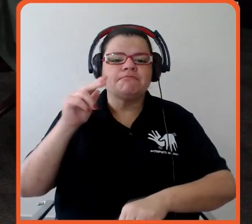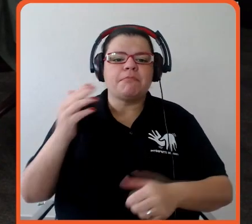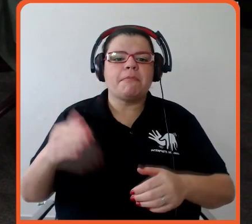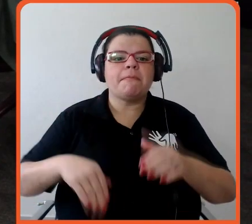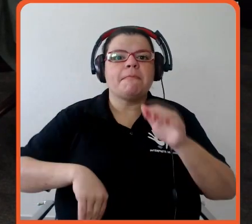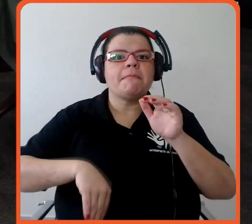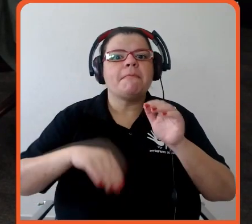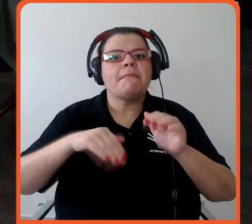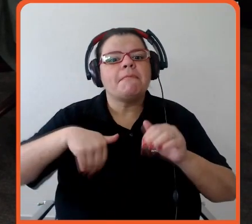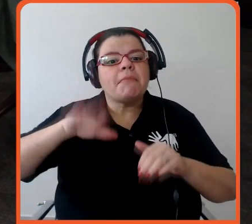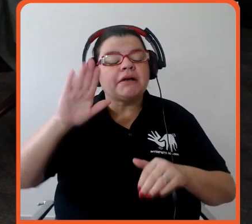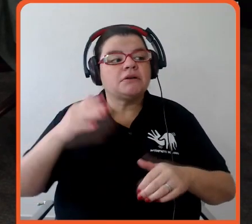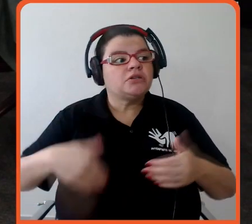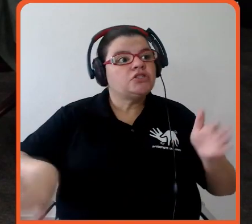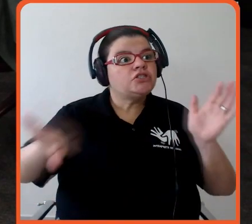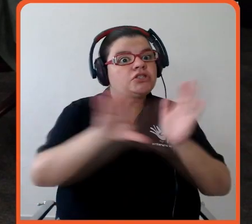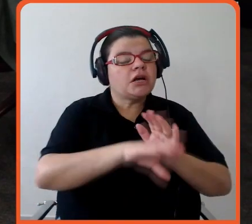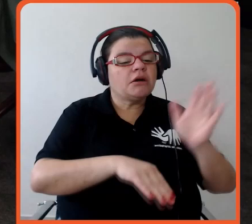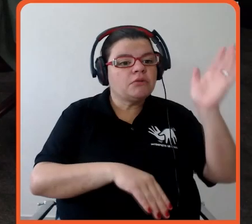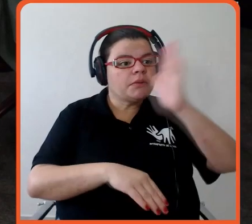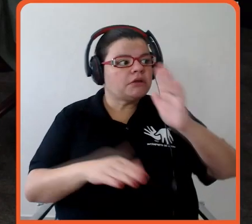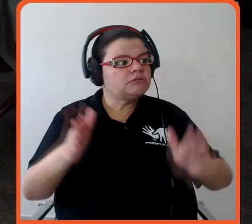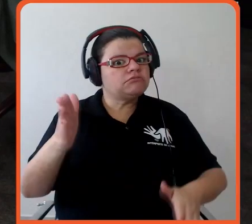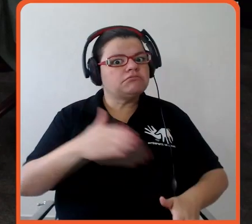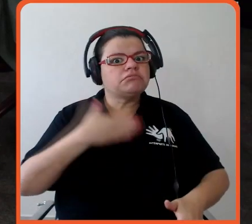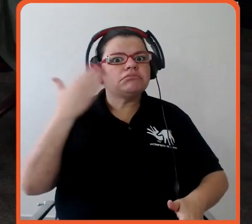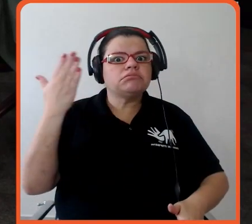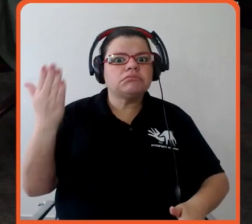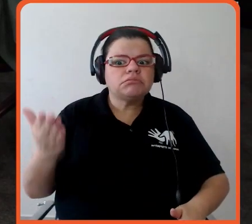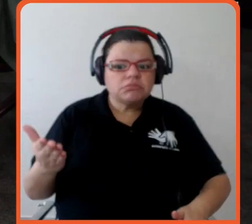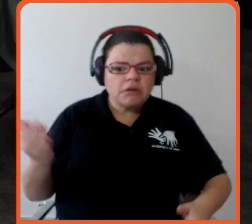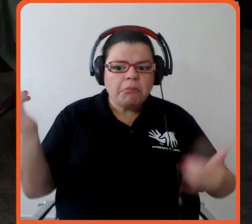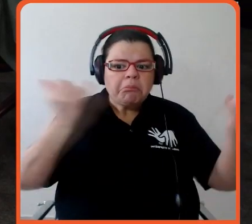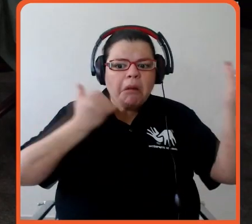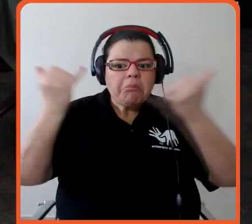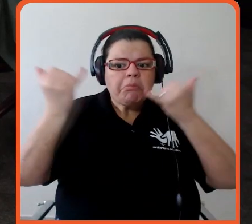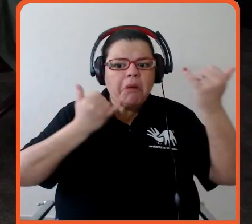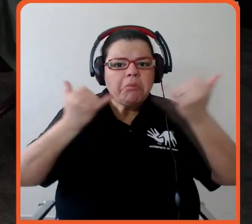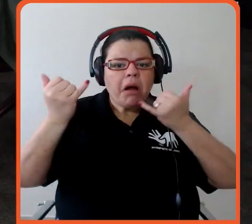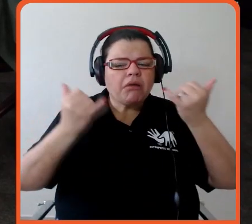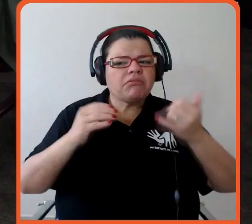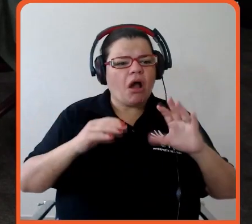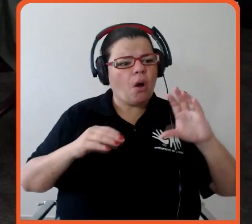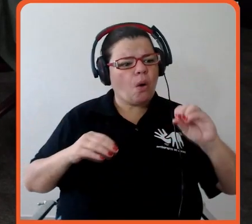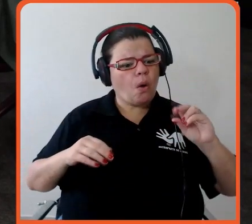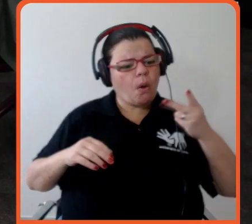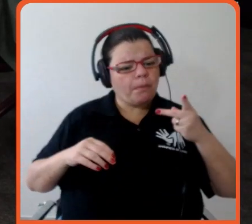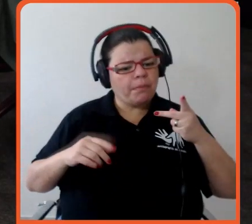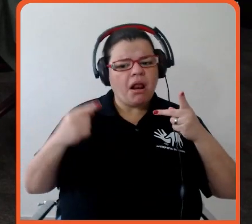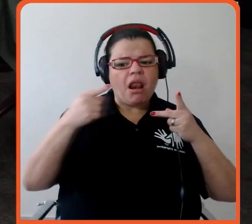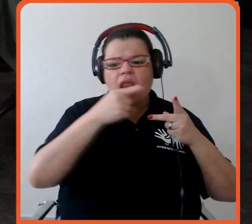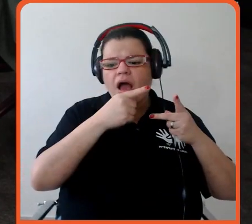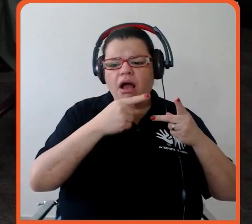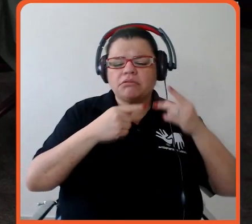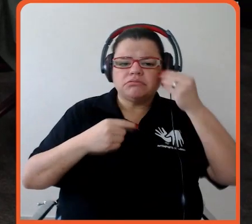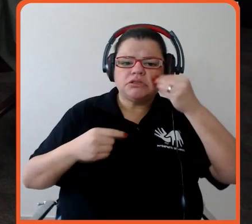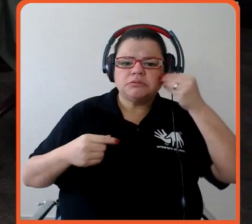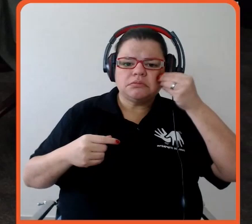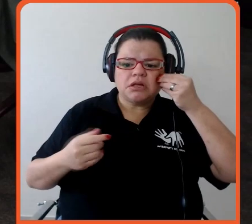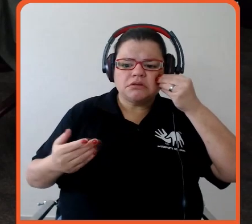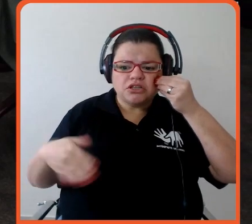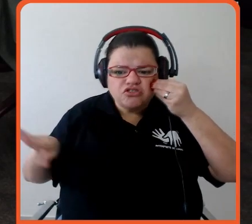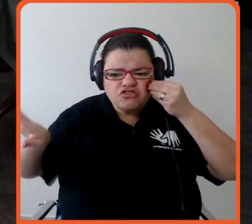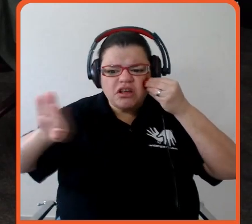mas aí, enfim, eu não vou misturar os termos para ficar na COP, mas acho que precisamos continuar essa pressão para que o